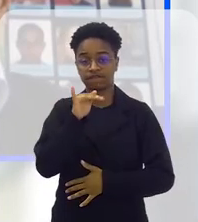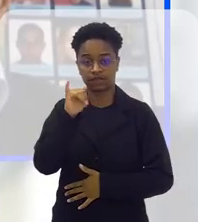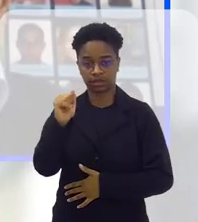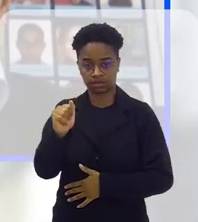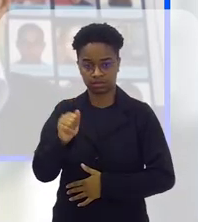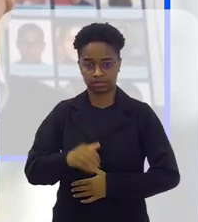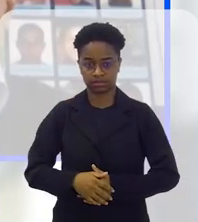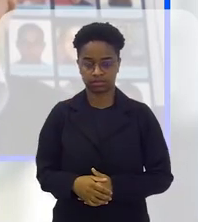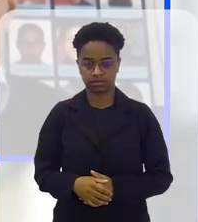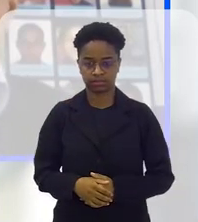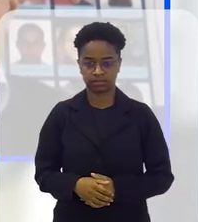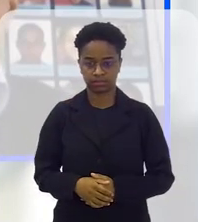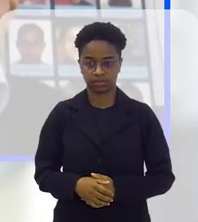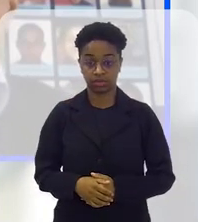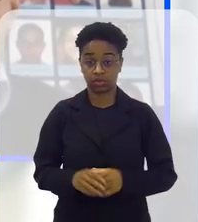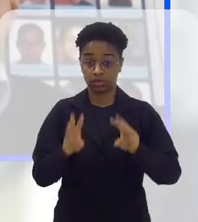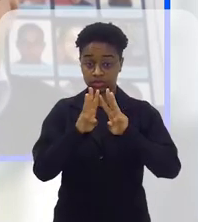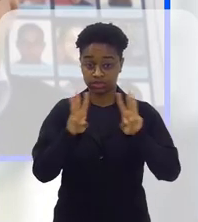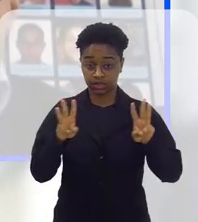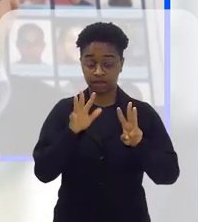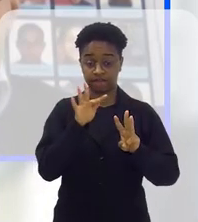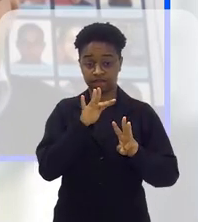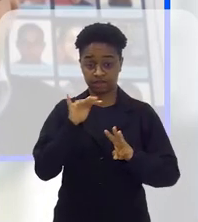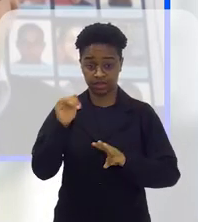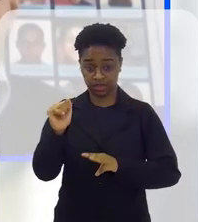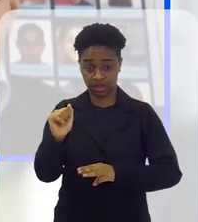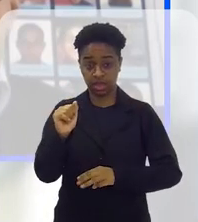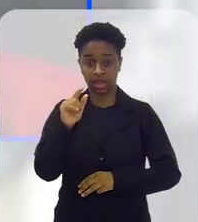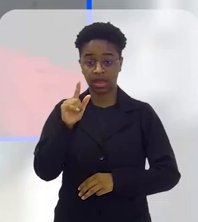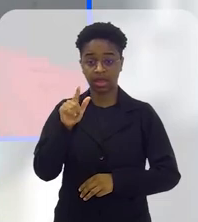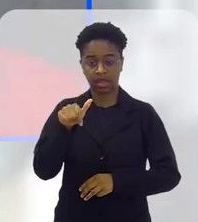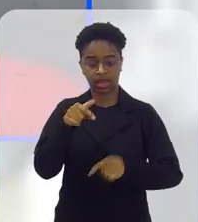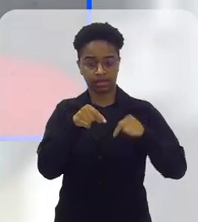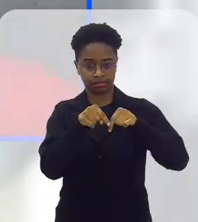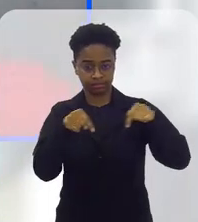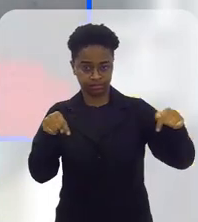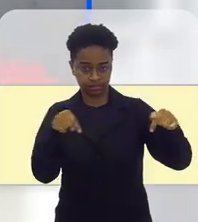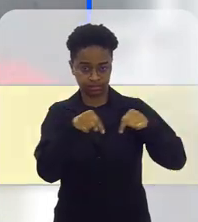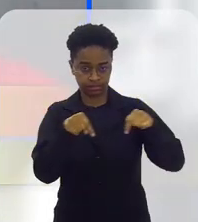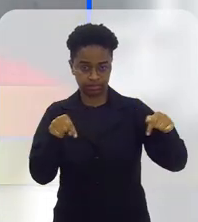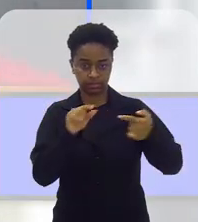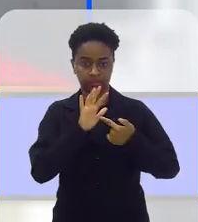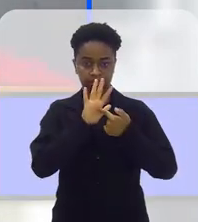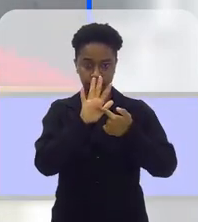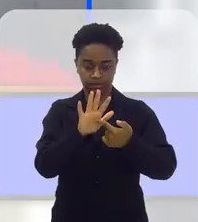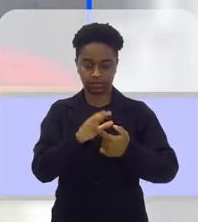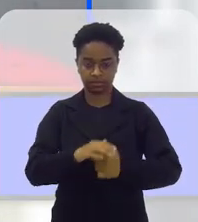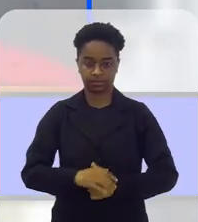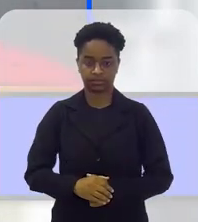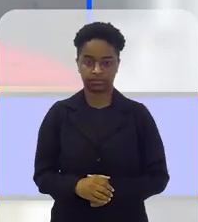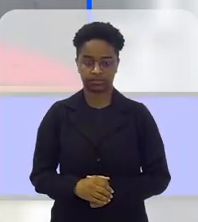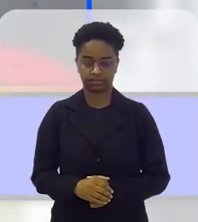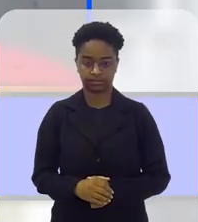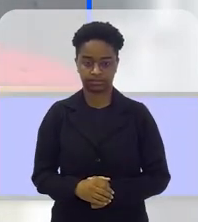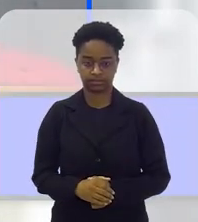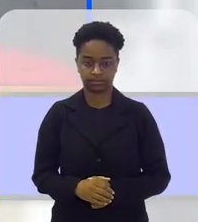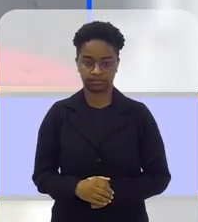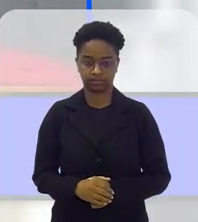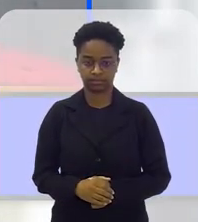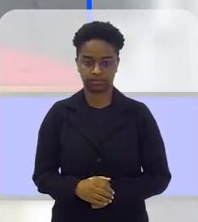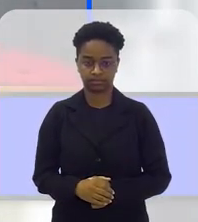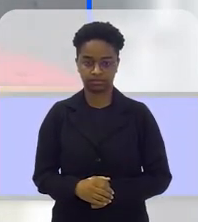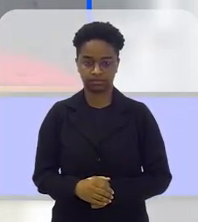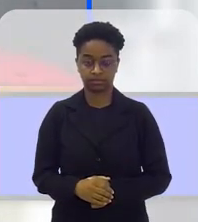rede social da FIA, presidente? O site da FIA é www.fia.rj